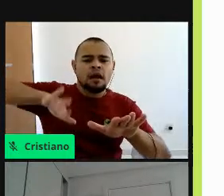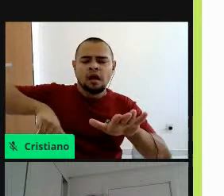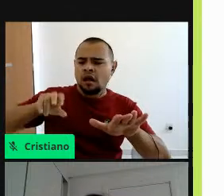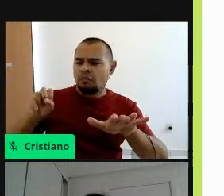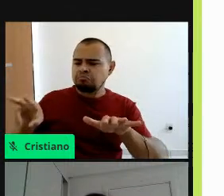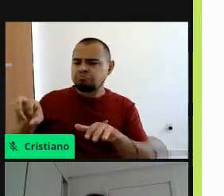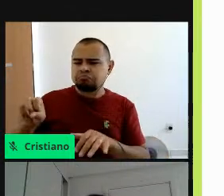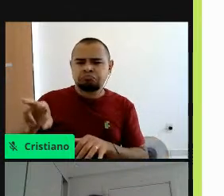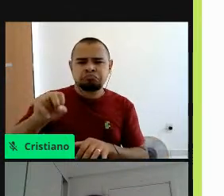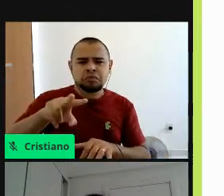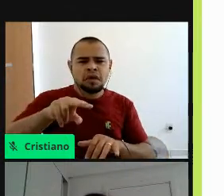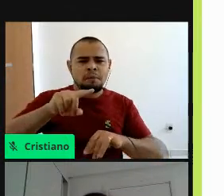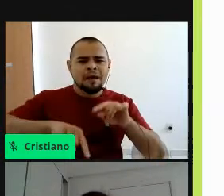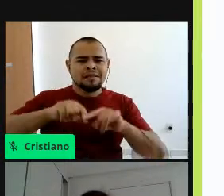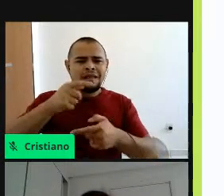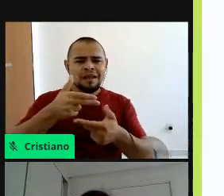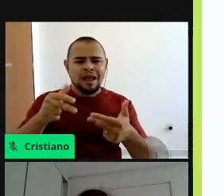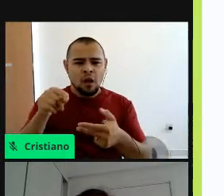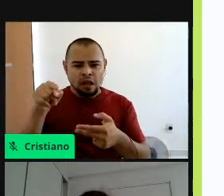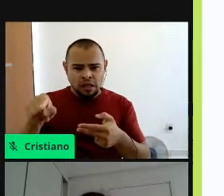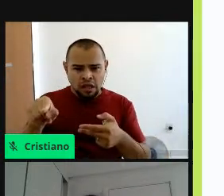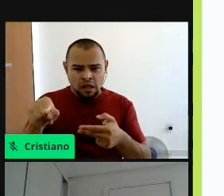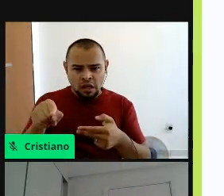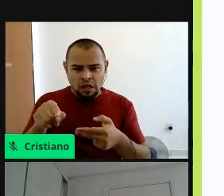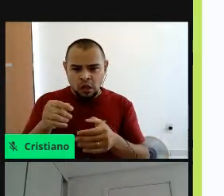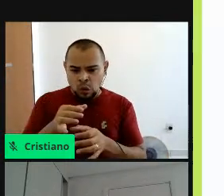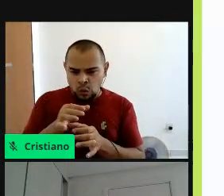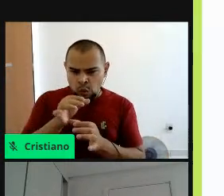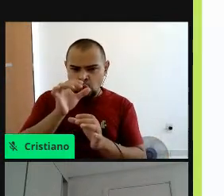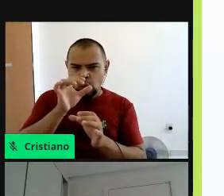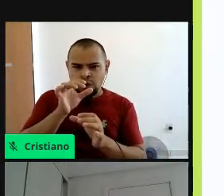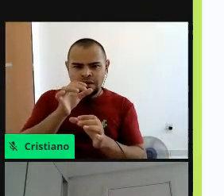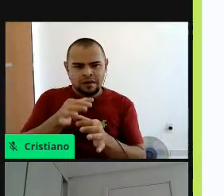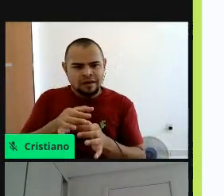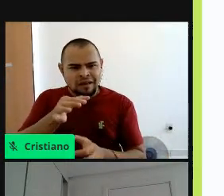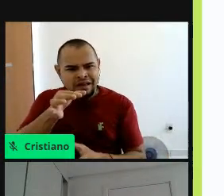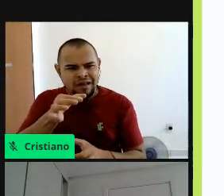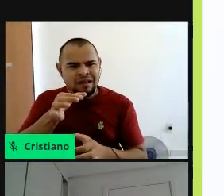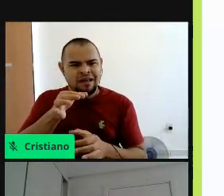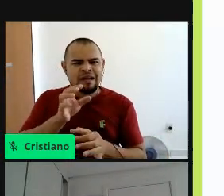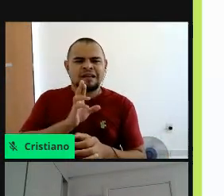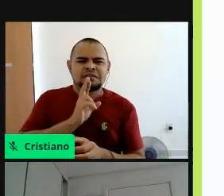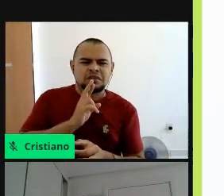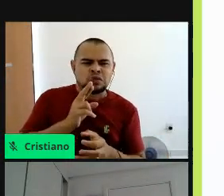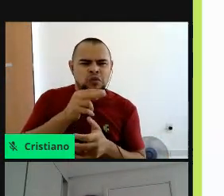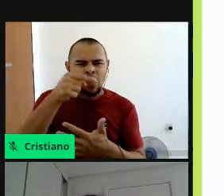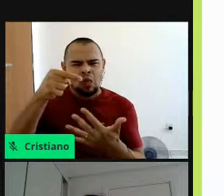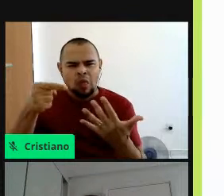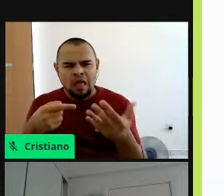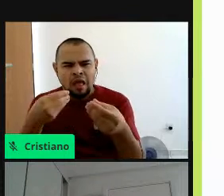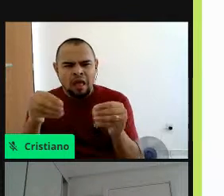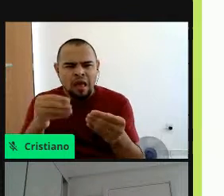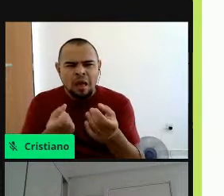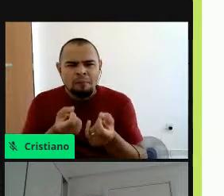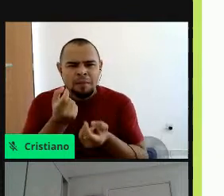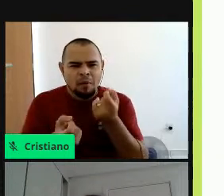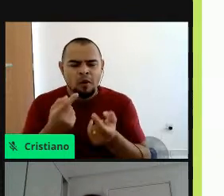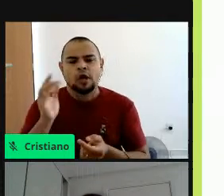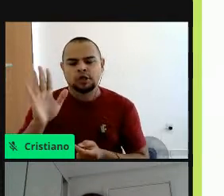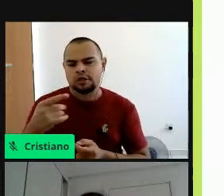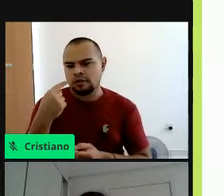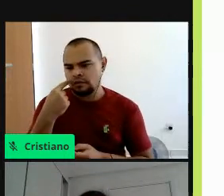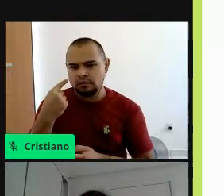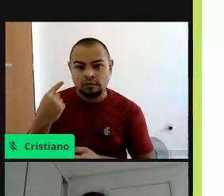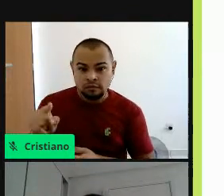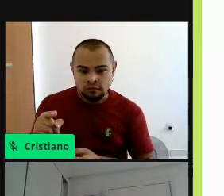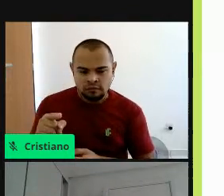muito material que é coletado lá não foi consumido lá na praia. A gente, por exemplo, já viu na praia, né, fazendo